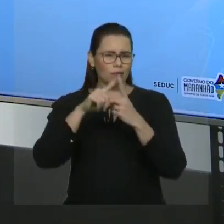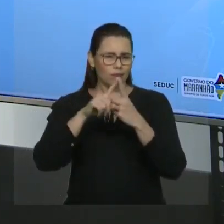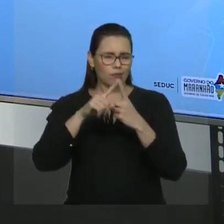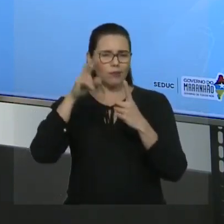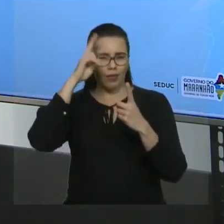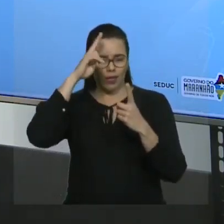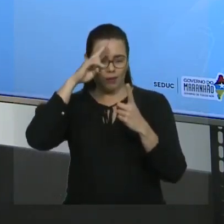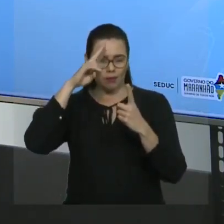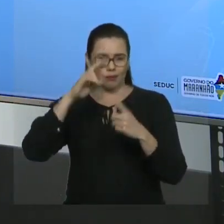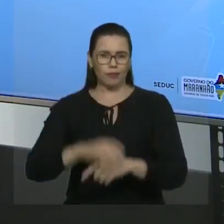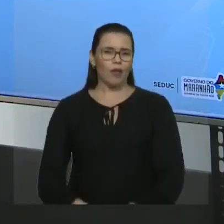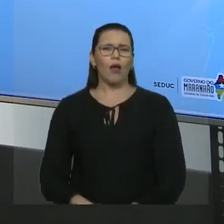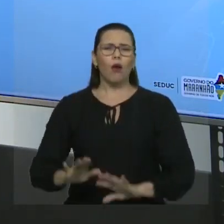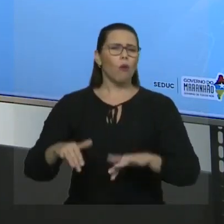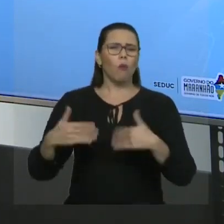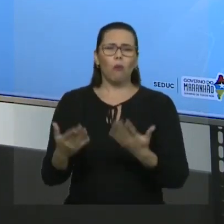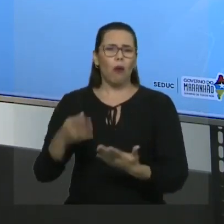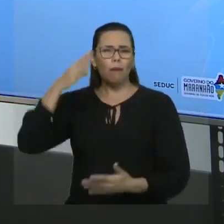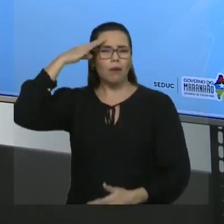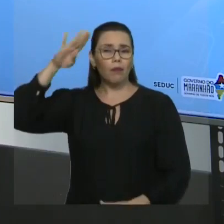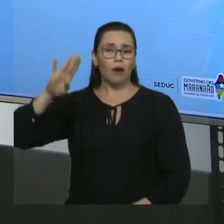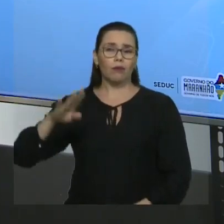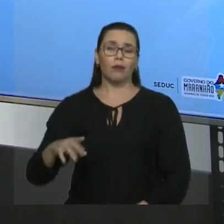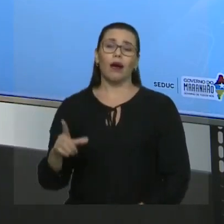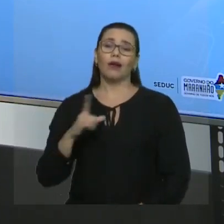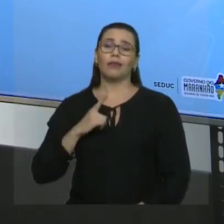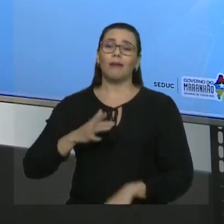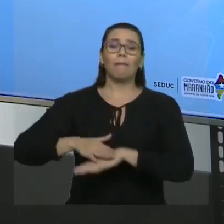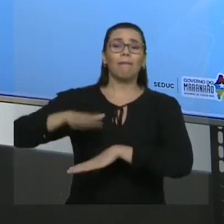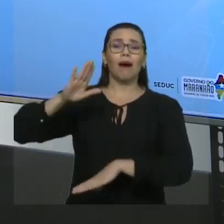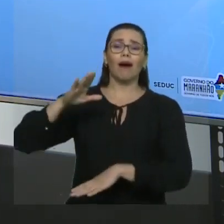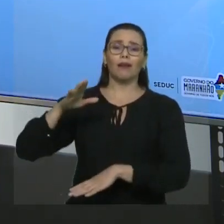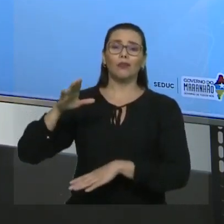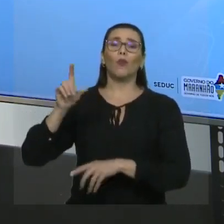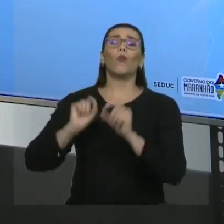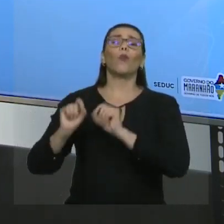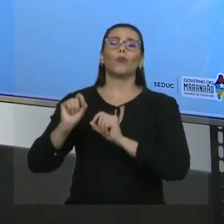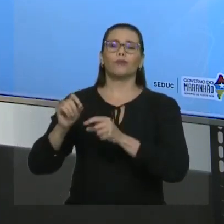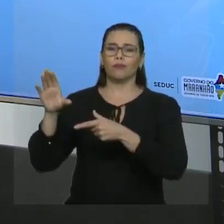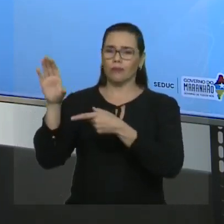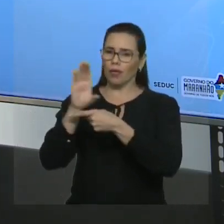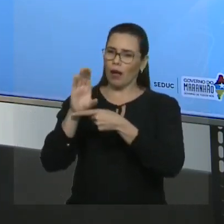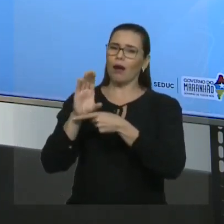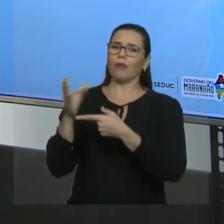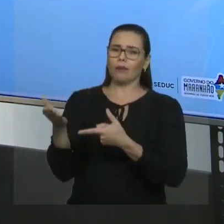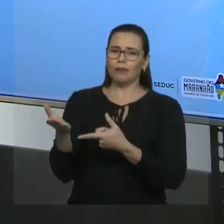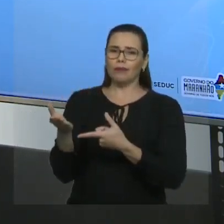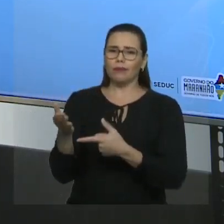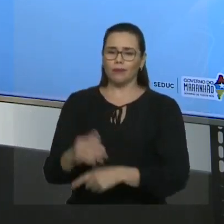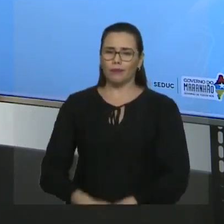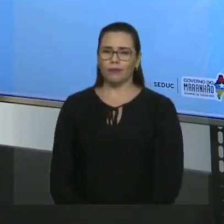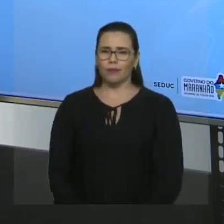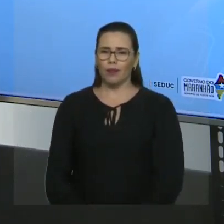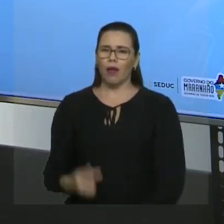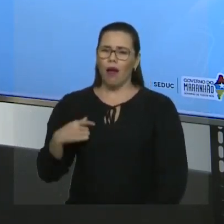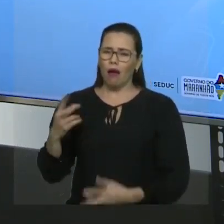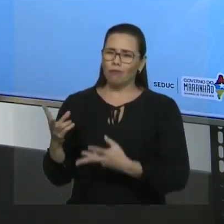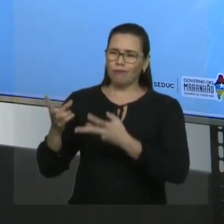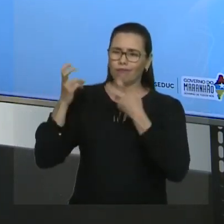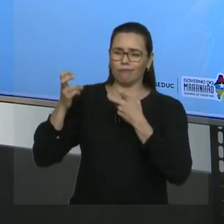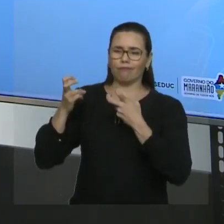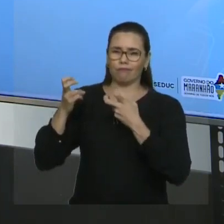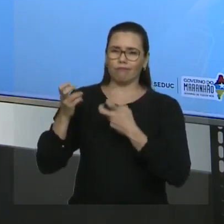de carbonos. Tudo bem? Então, você de cara observaria que esta aqui é a maior quantidade, a maior